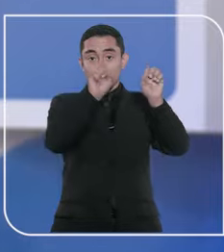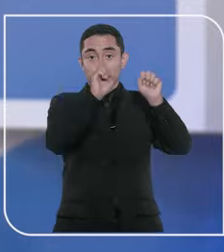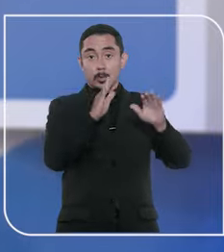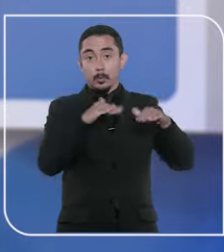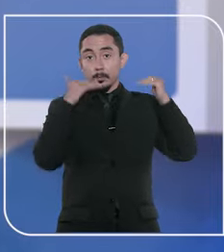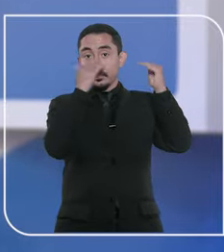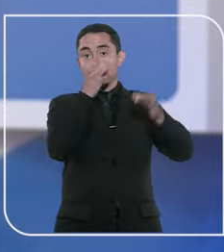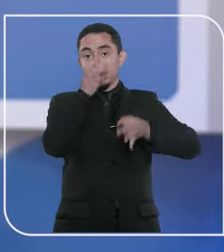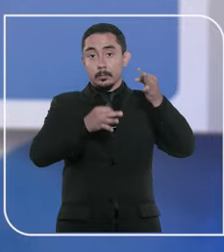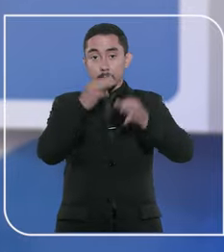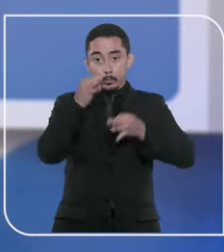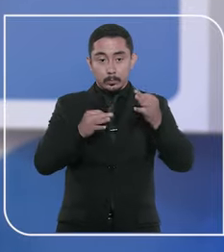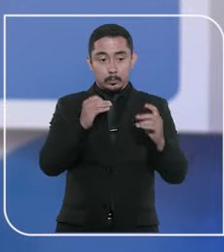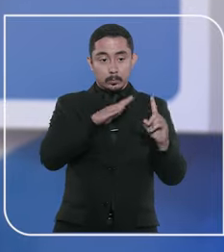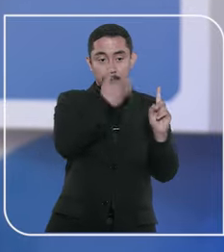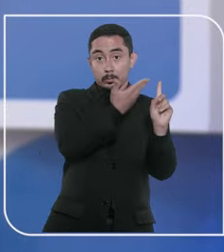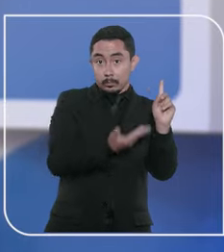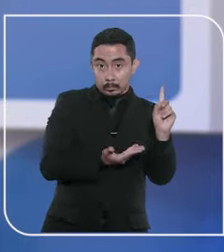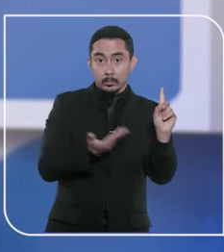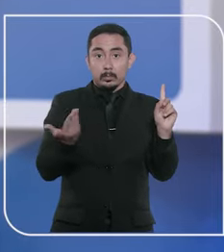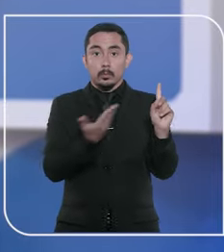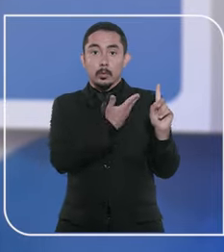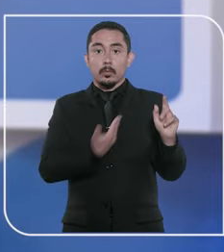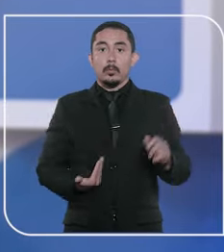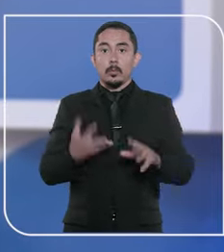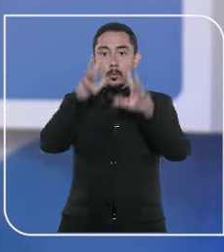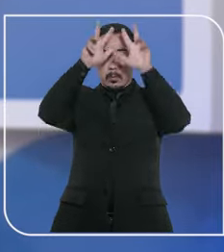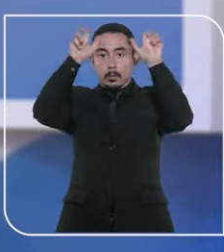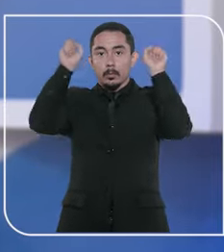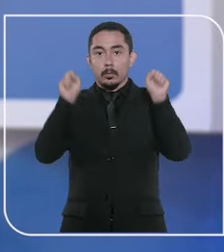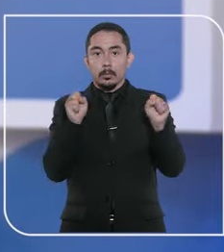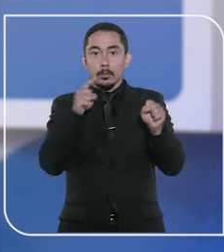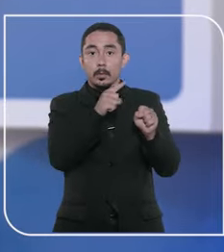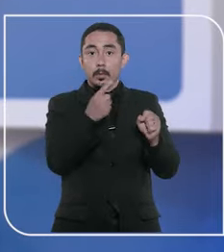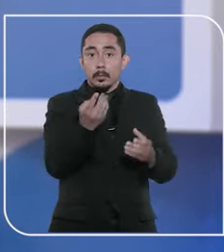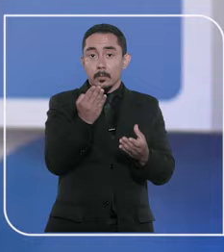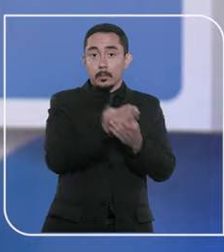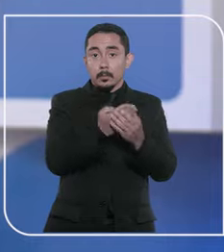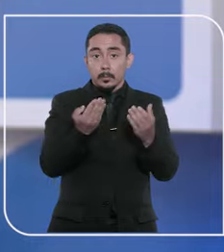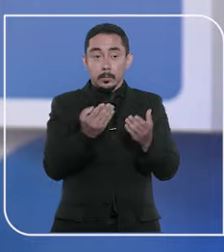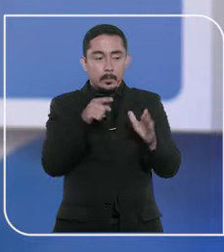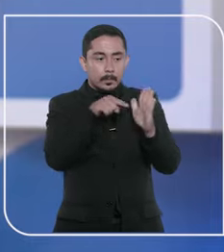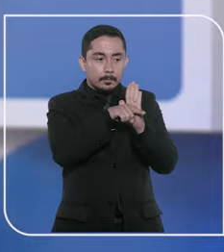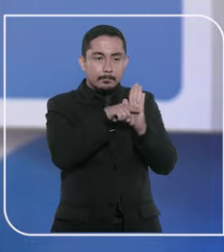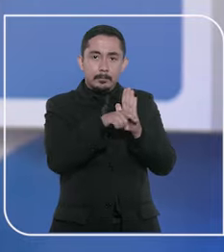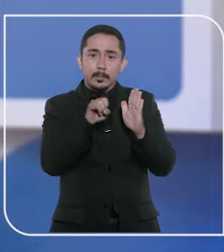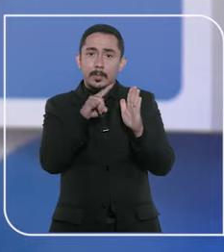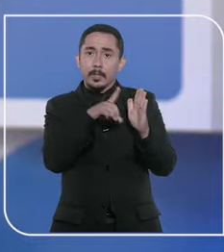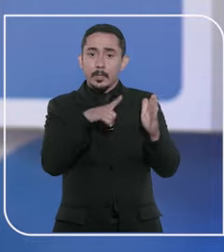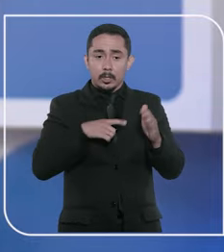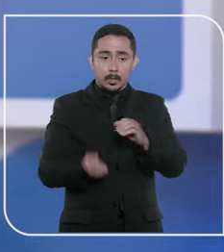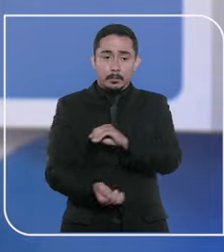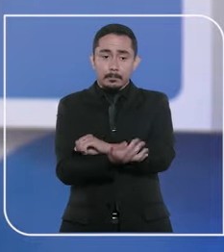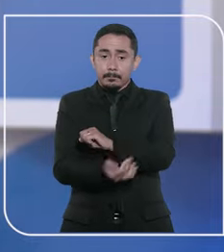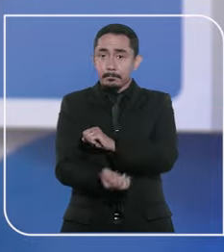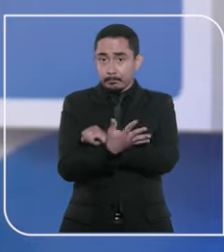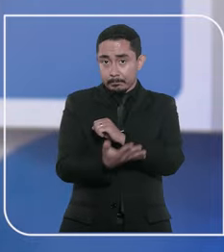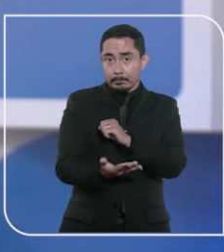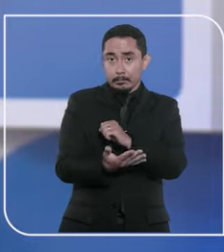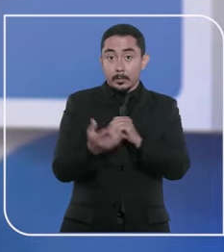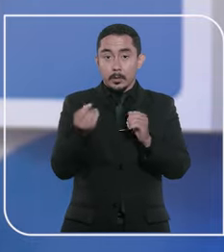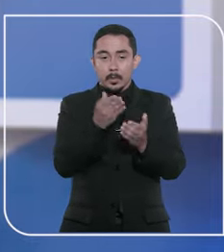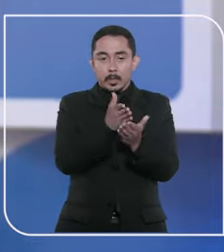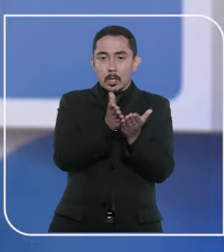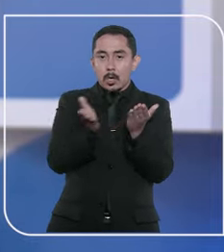A Corte Especial do Superior Tribunal de Justiça tornou réu o governador do Acre em ação que investiga um